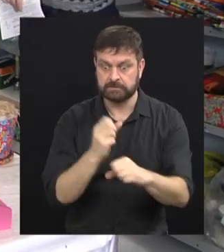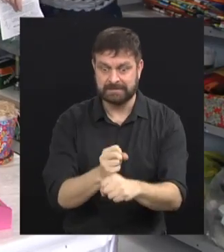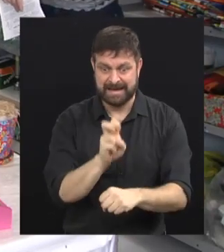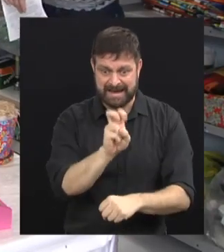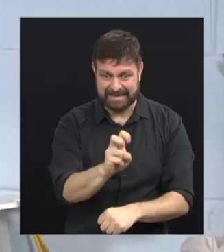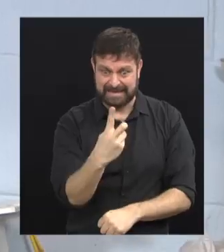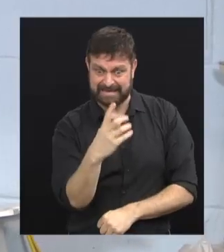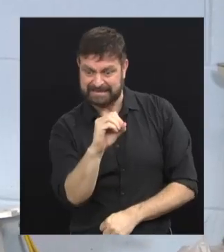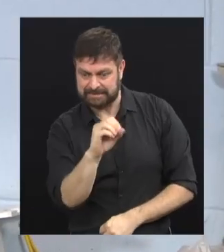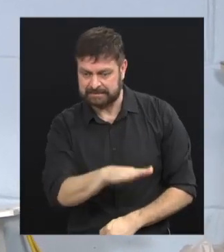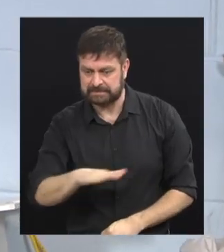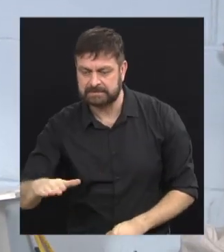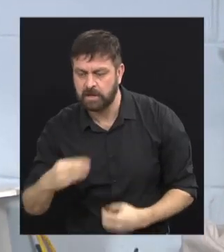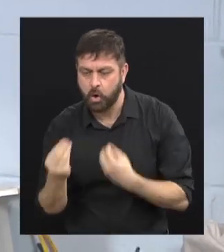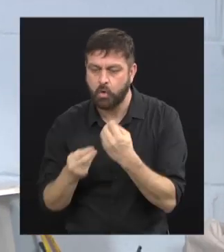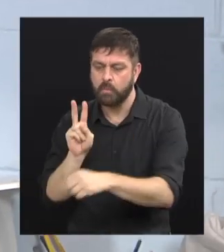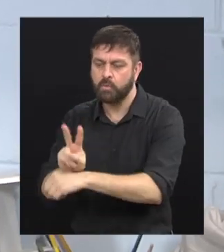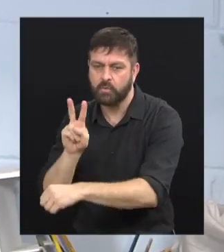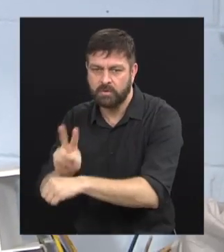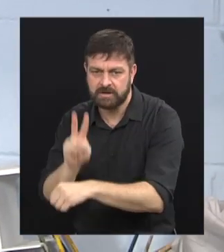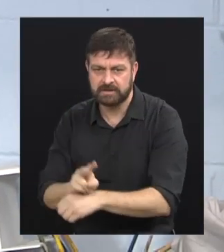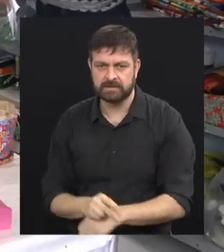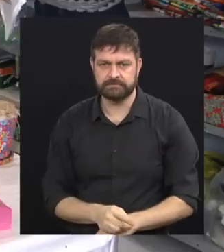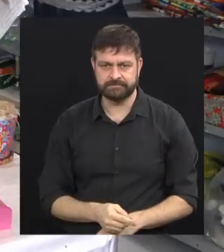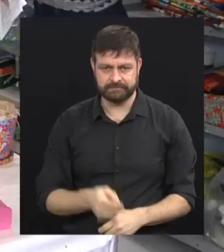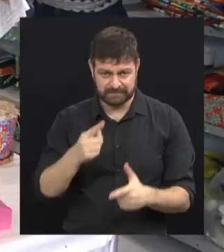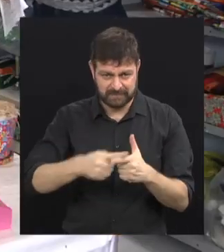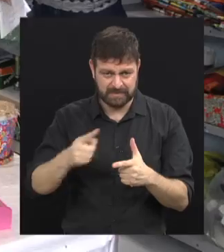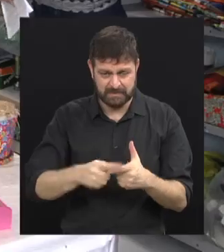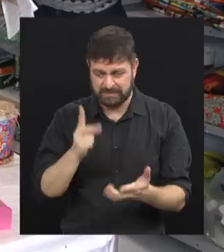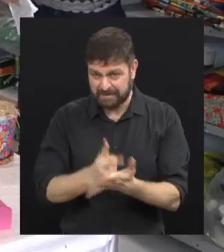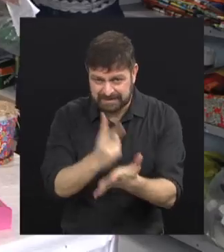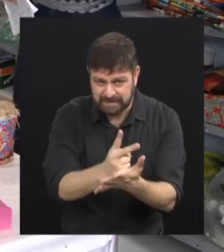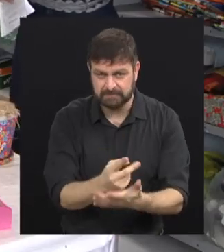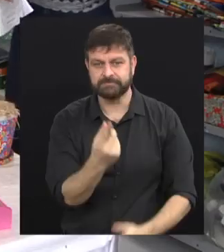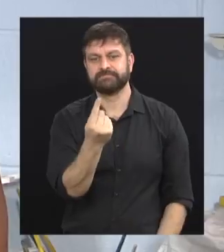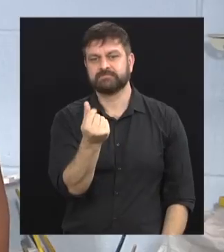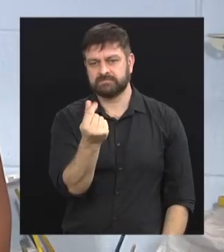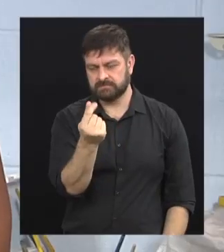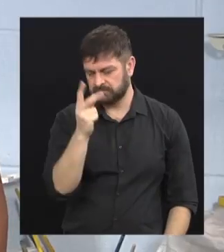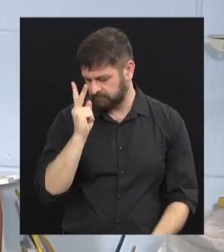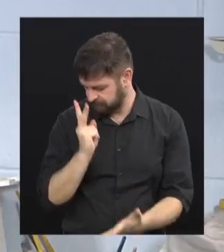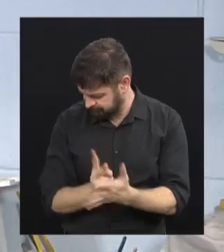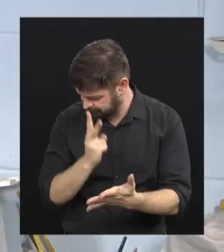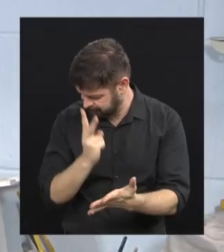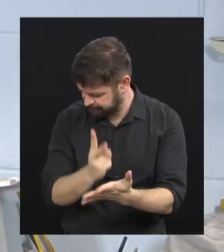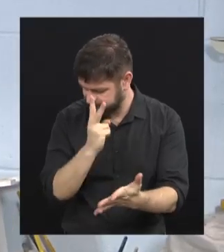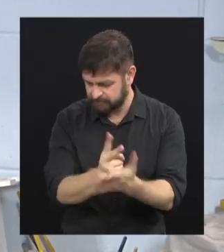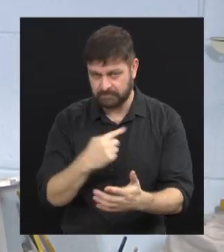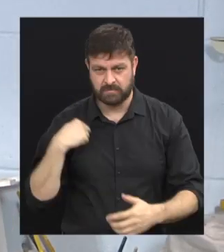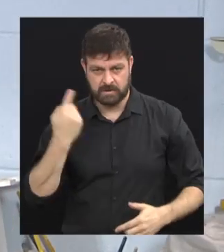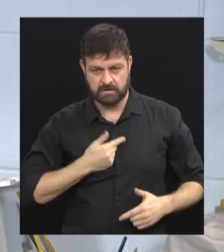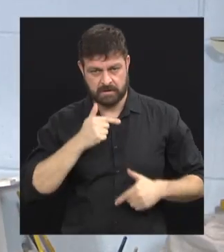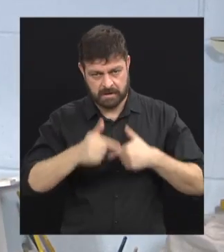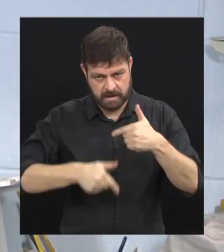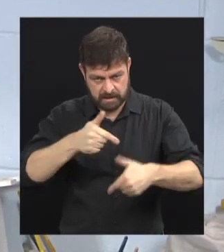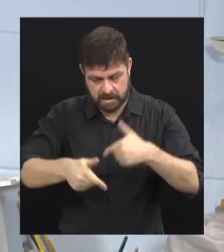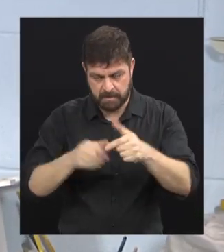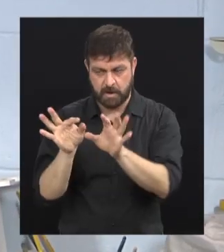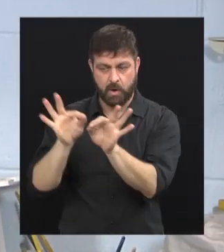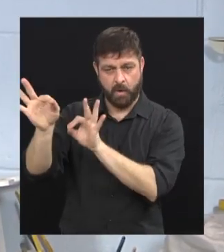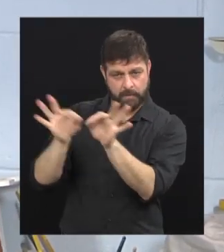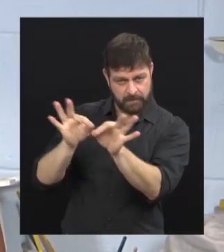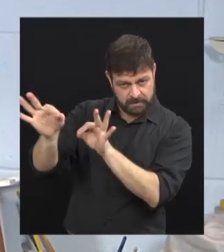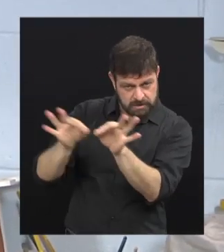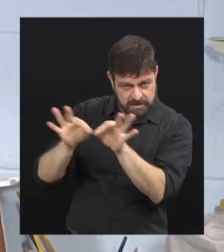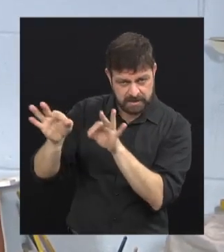crianças e adolescentes? Recurso sempre vai ser o maior desafio? Sempre, sempre. Nós também trabalhamos com alguns